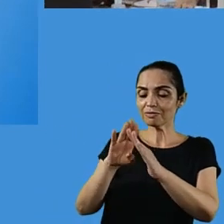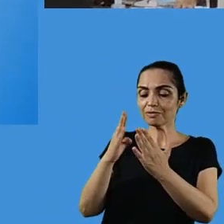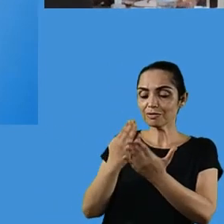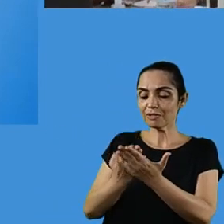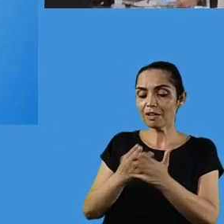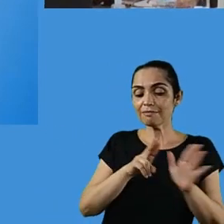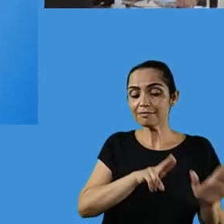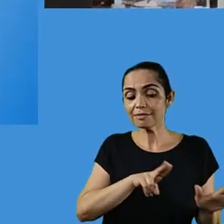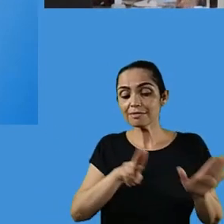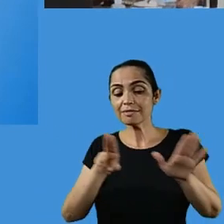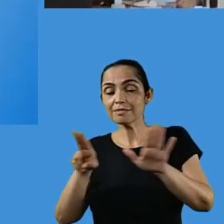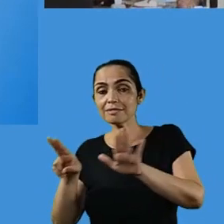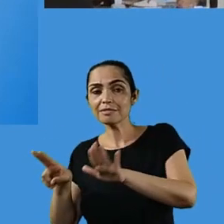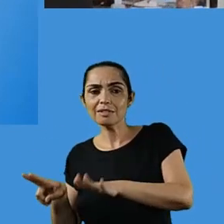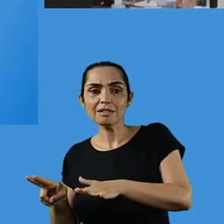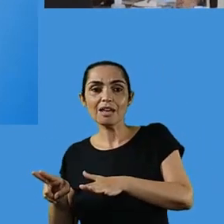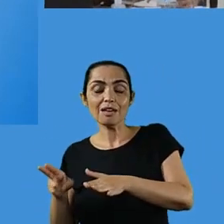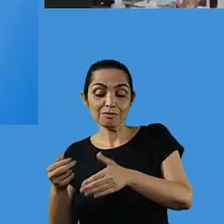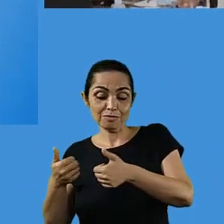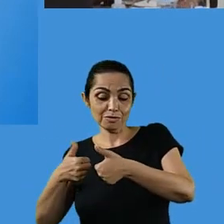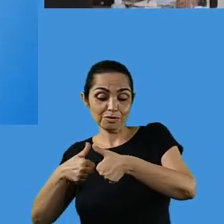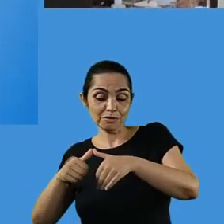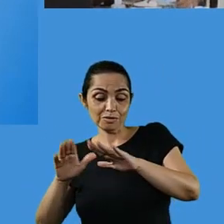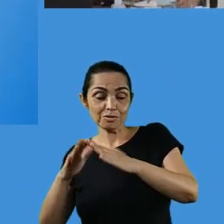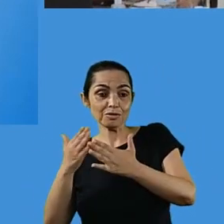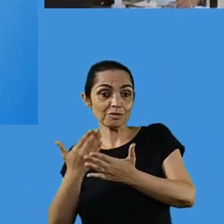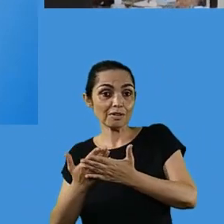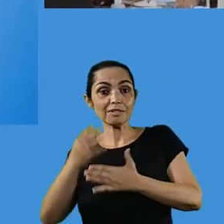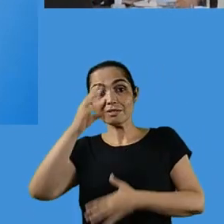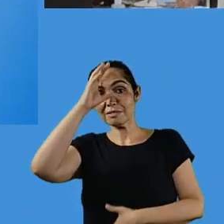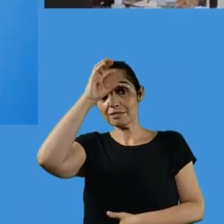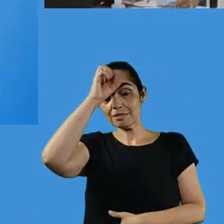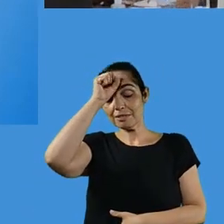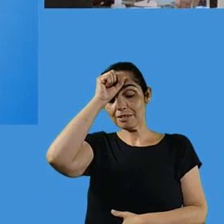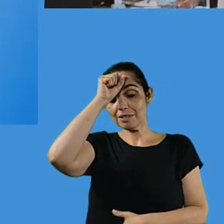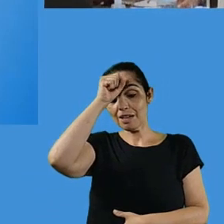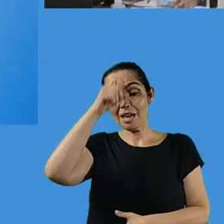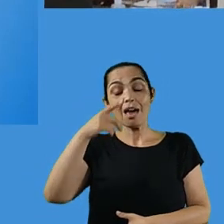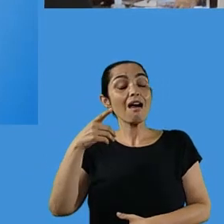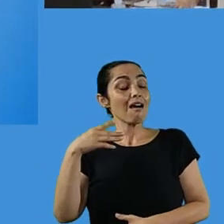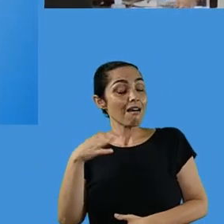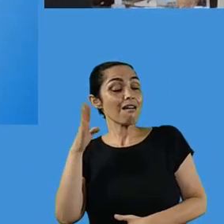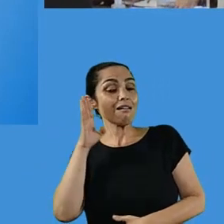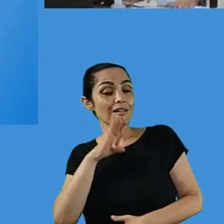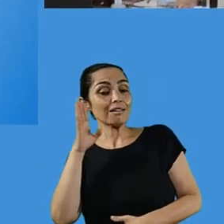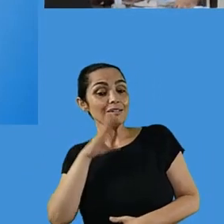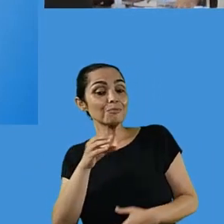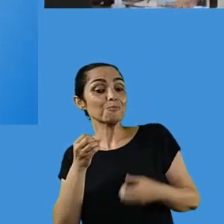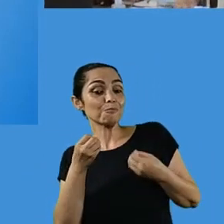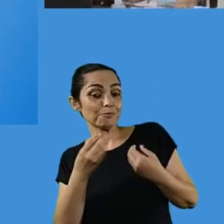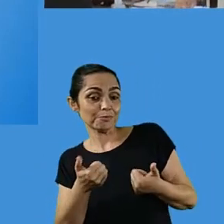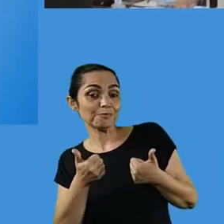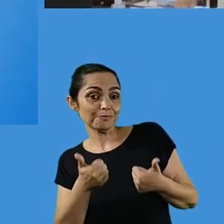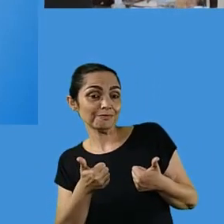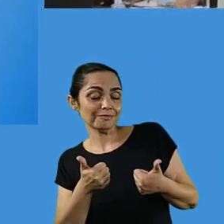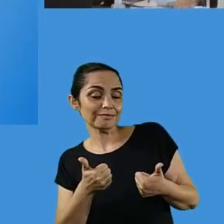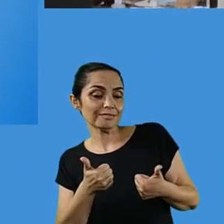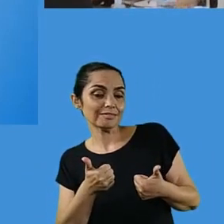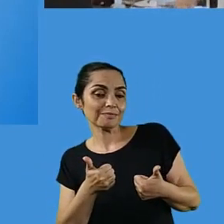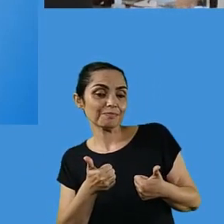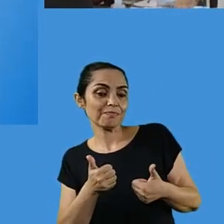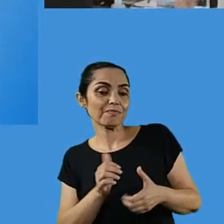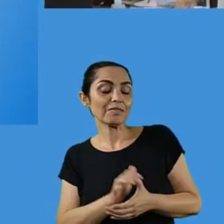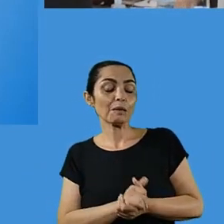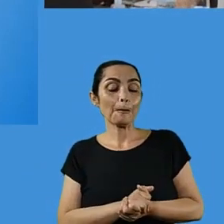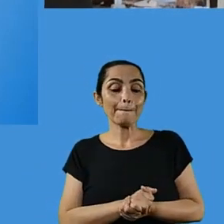aprendeu coisas que ele não demorou muito tempo dentro de casa, nós estamos fazendo nosso trabalho com qualidade. Outra questão que eu